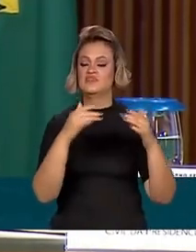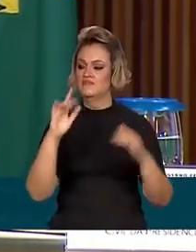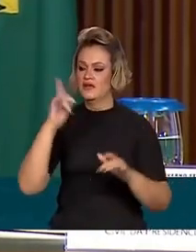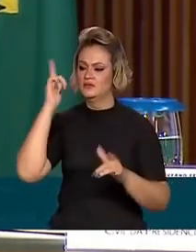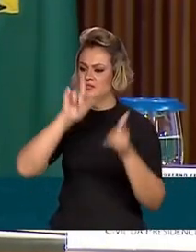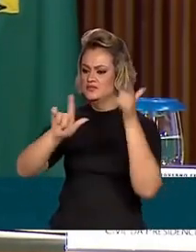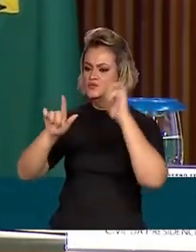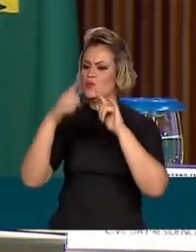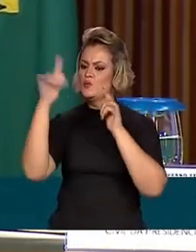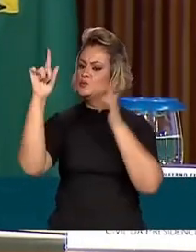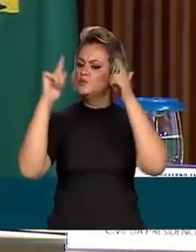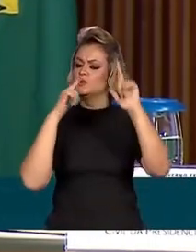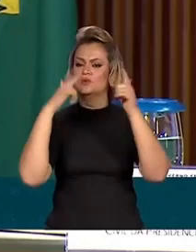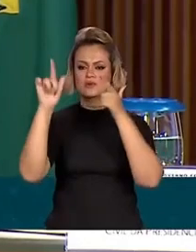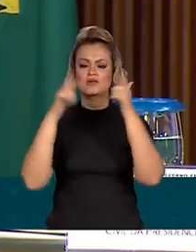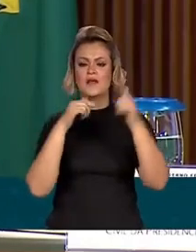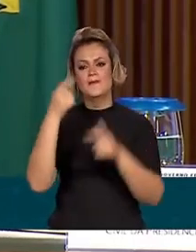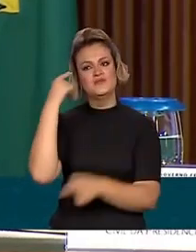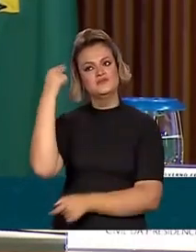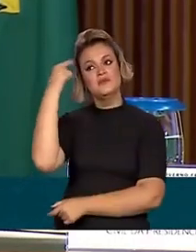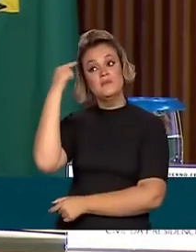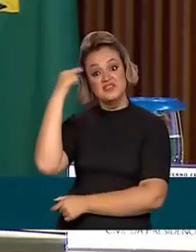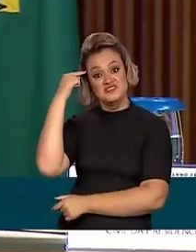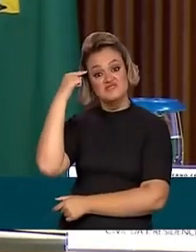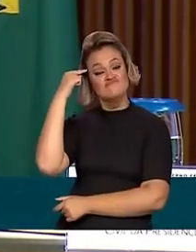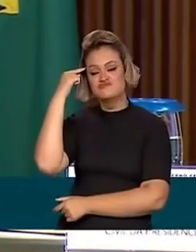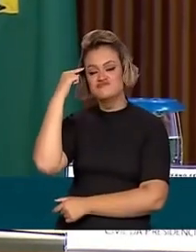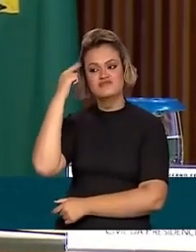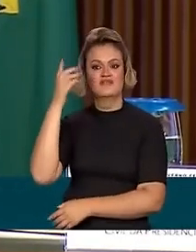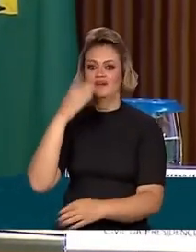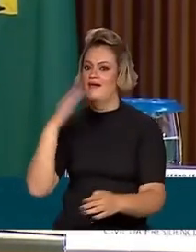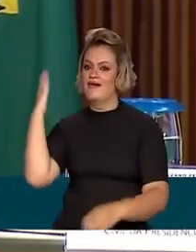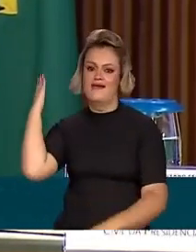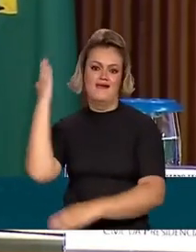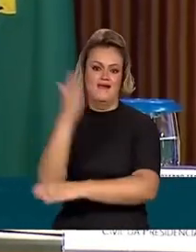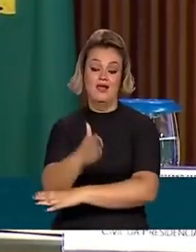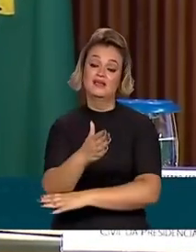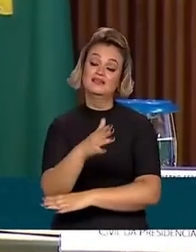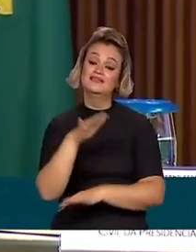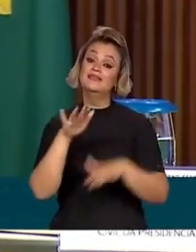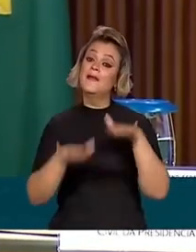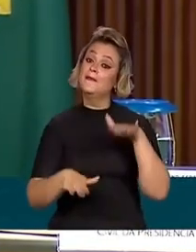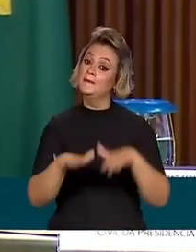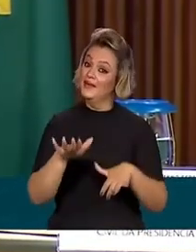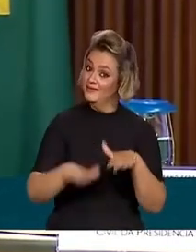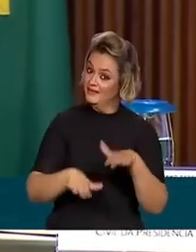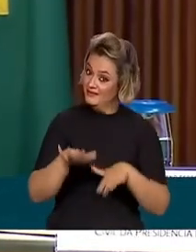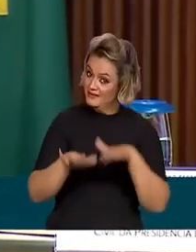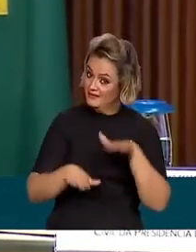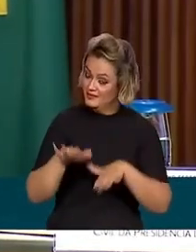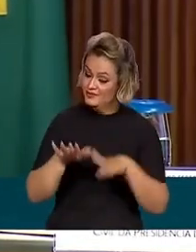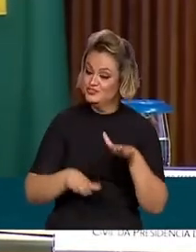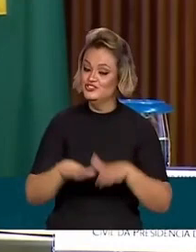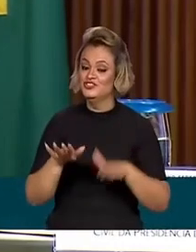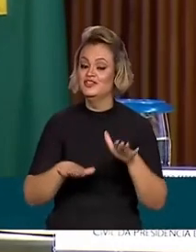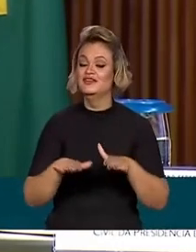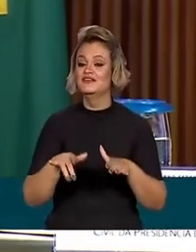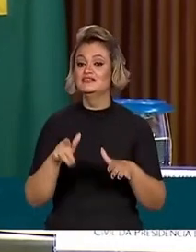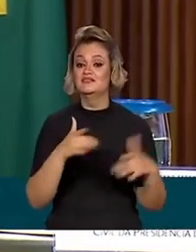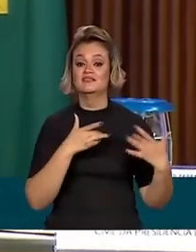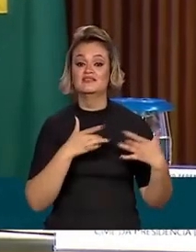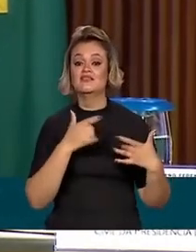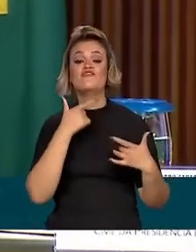coisa no Brasil do que as pessoas estão esperando que vai acontecer. E vai depender muito, mas muito, mas muito da